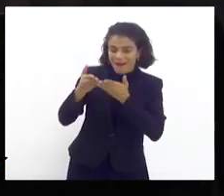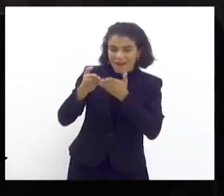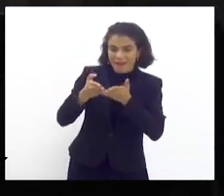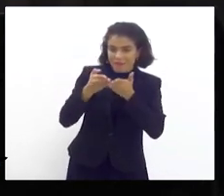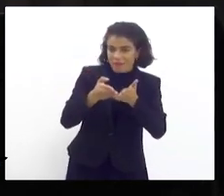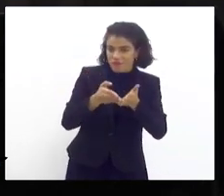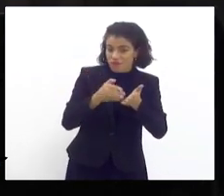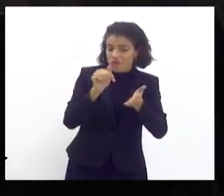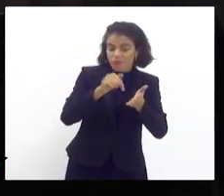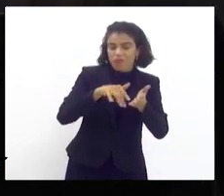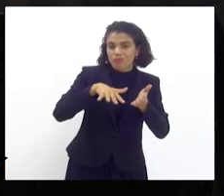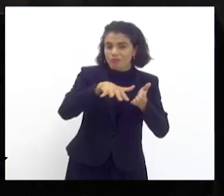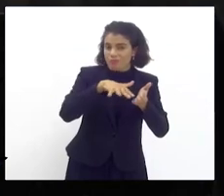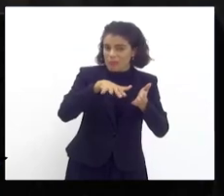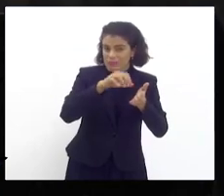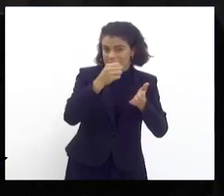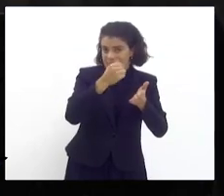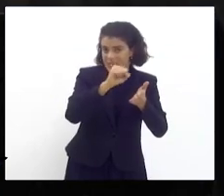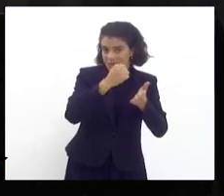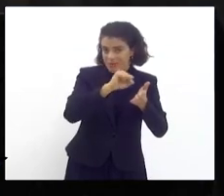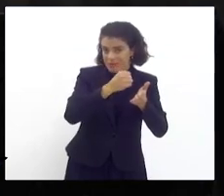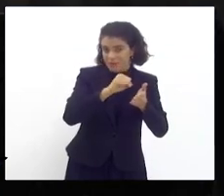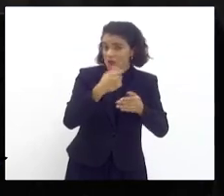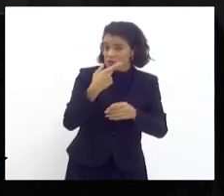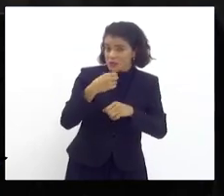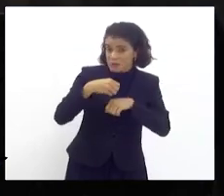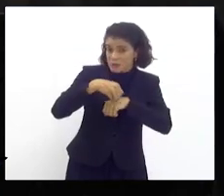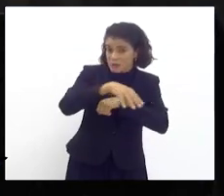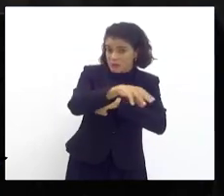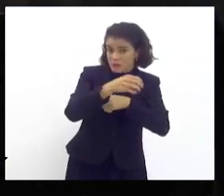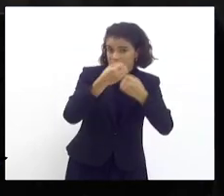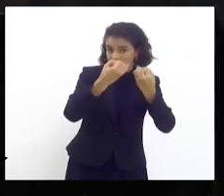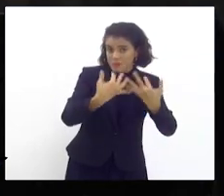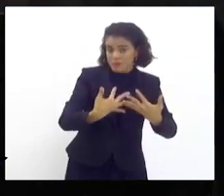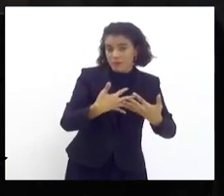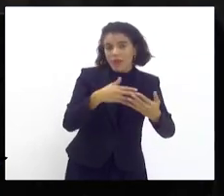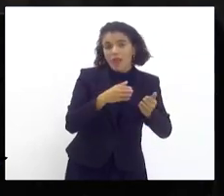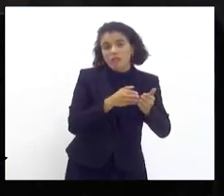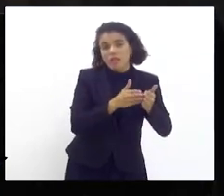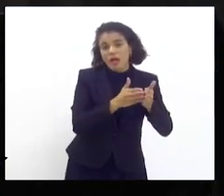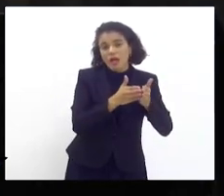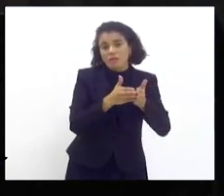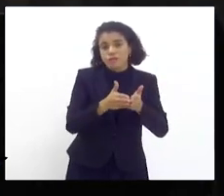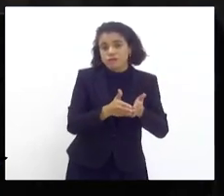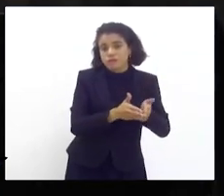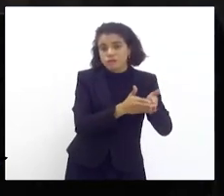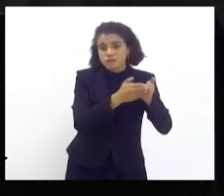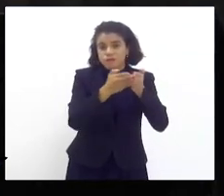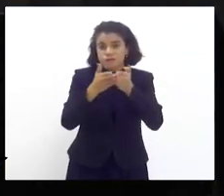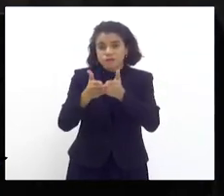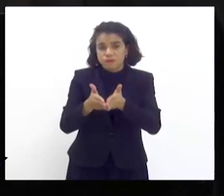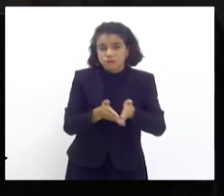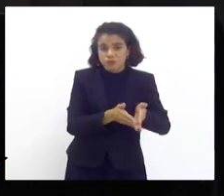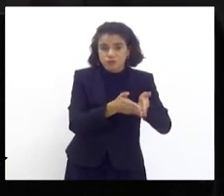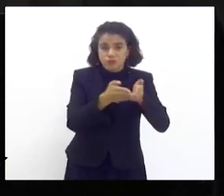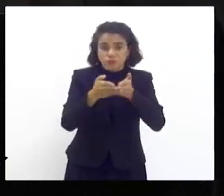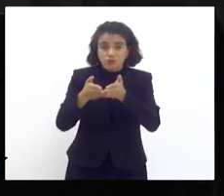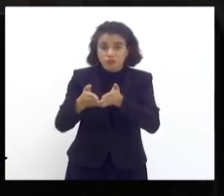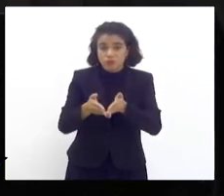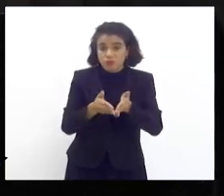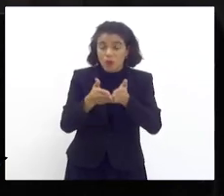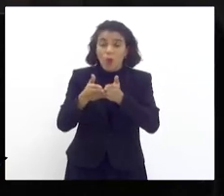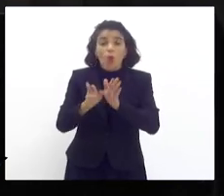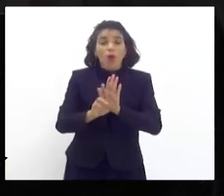localizado na Baía de Sepitiba, isso que eu queria explicar à vossa excelência, durante o percurso dessa audiência pública, o